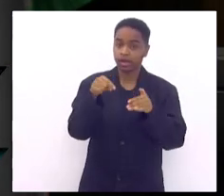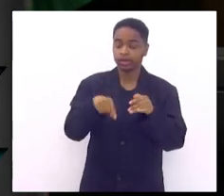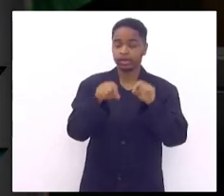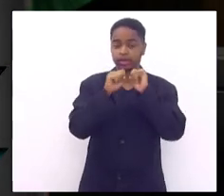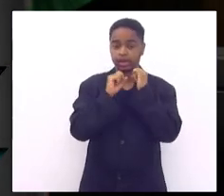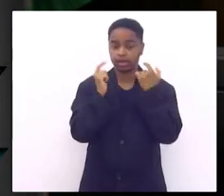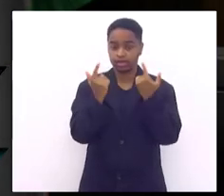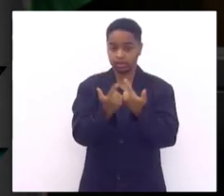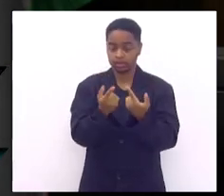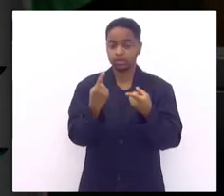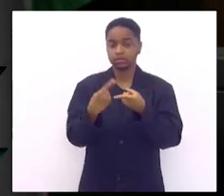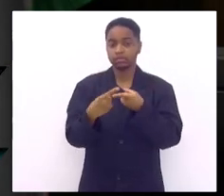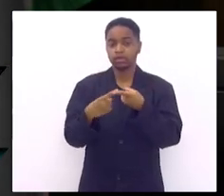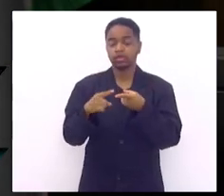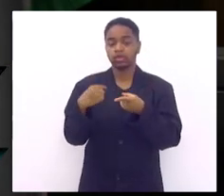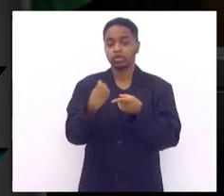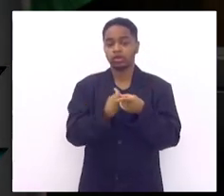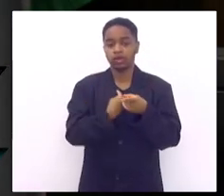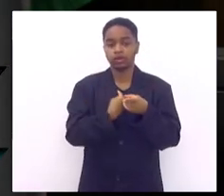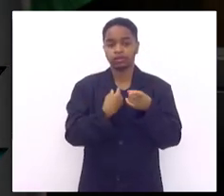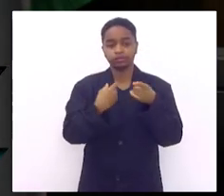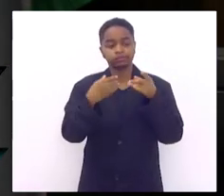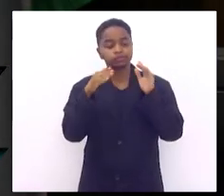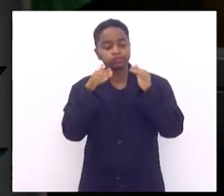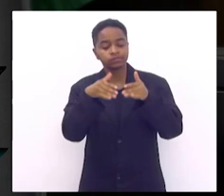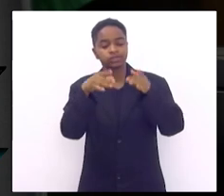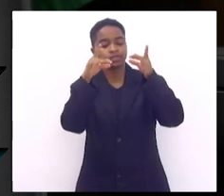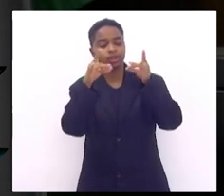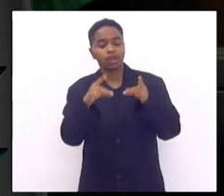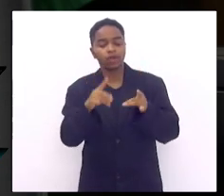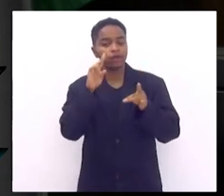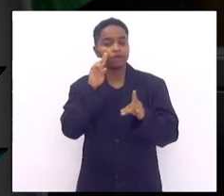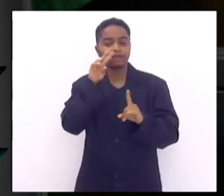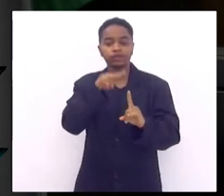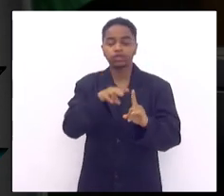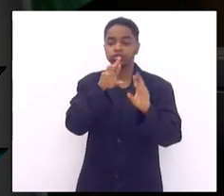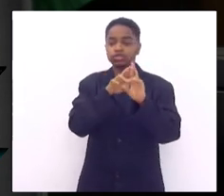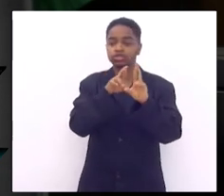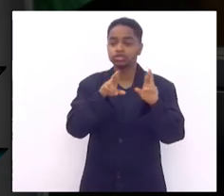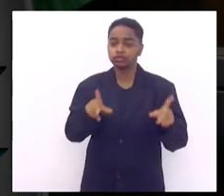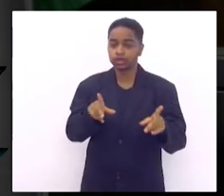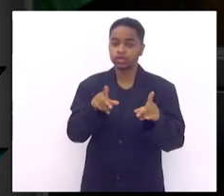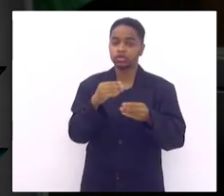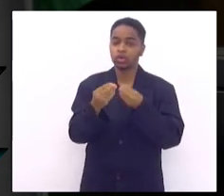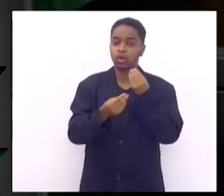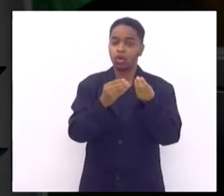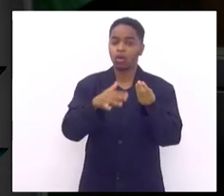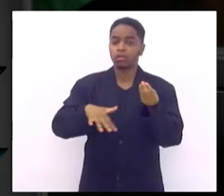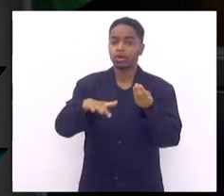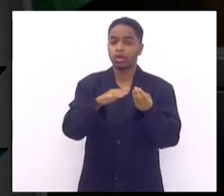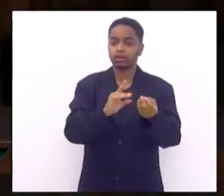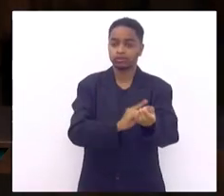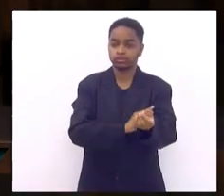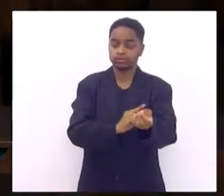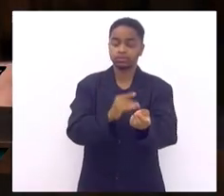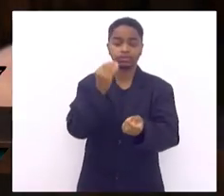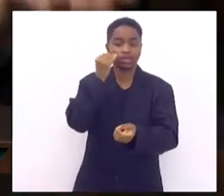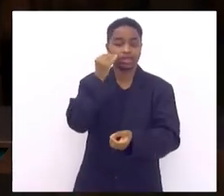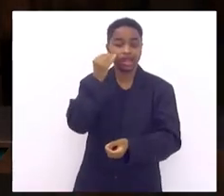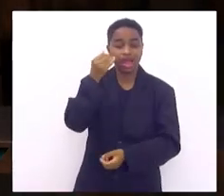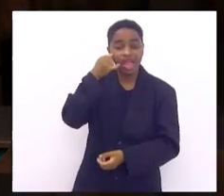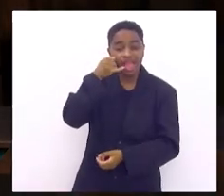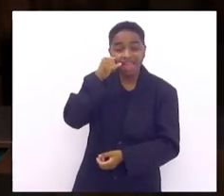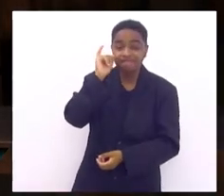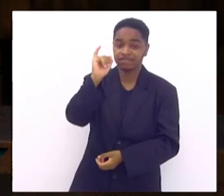nós é estamos dando essa pegada desse olhar diferente de olhar o diabetes na prevenção exatamente